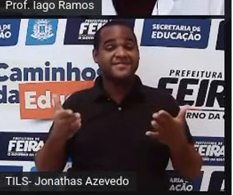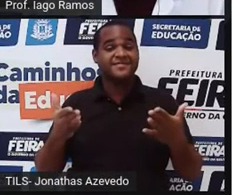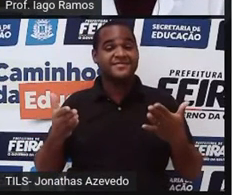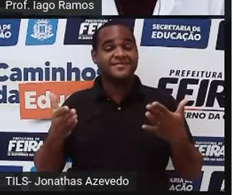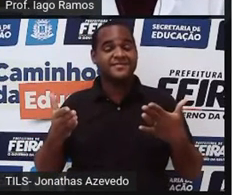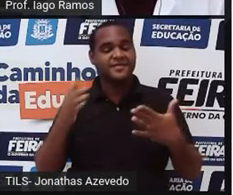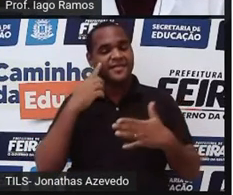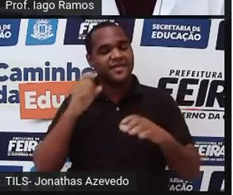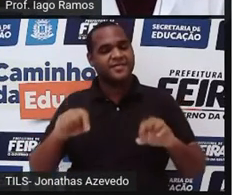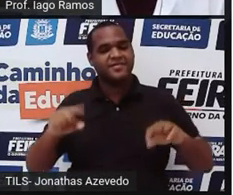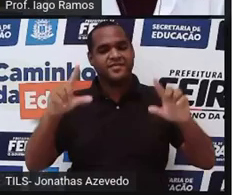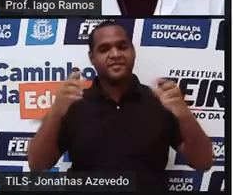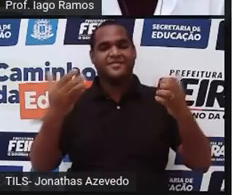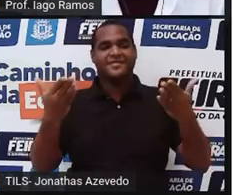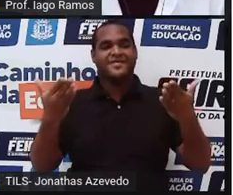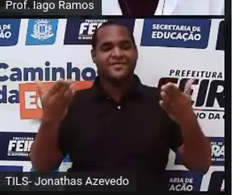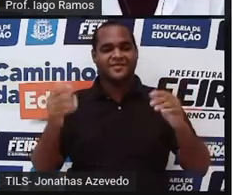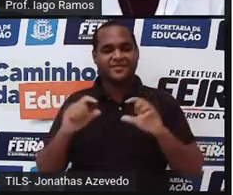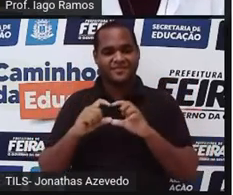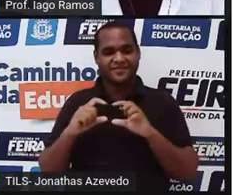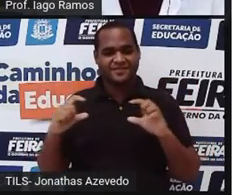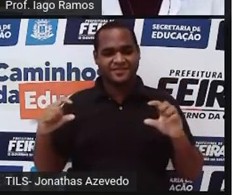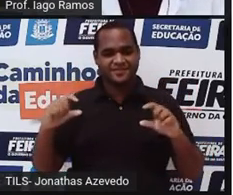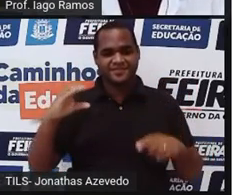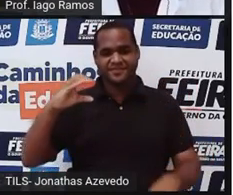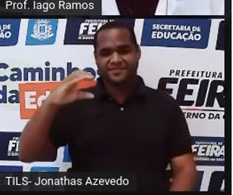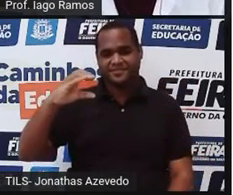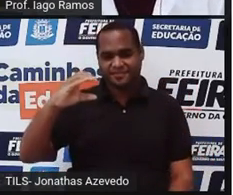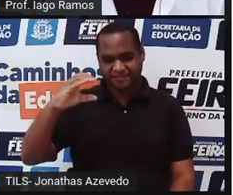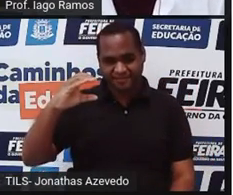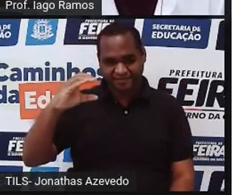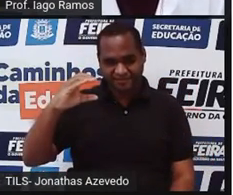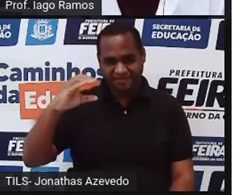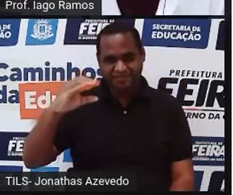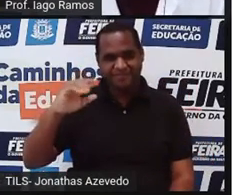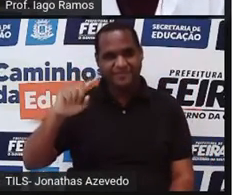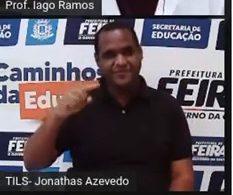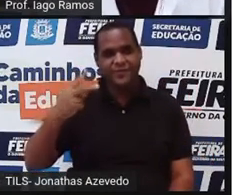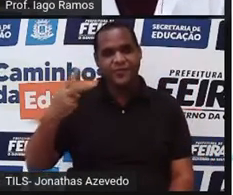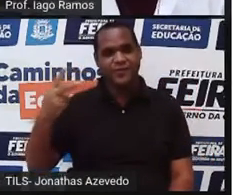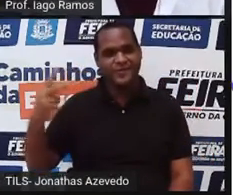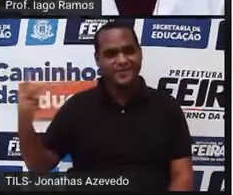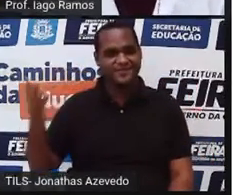Próxima tela. 1,22222.